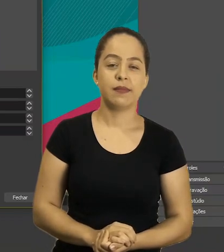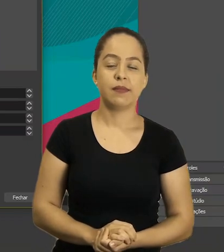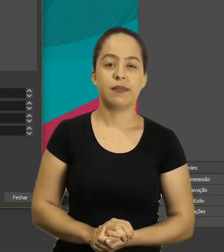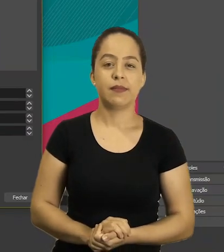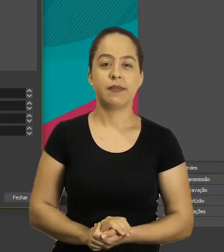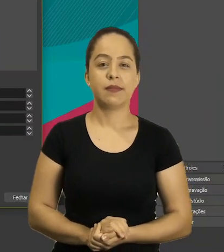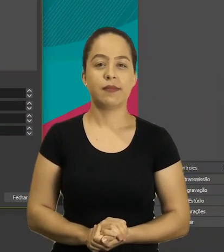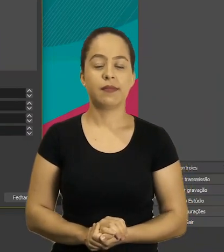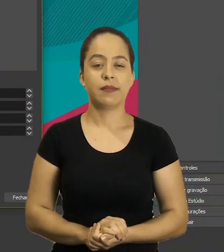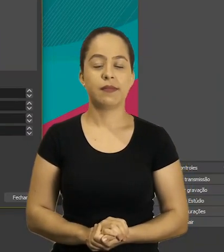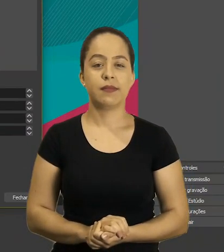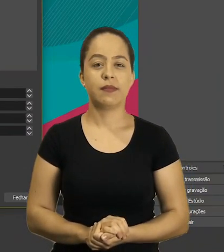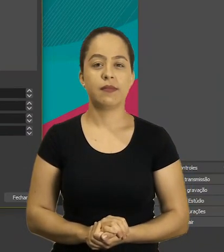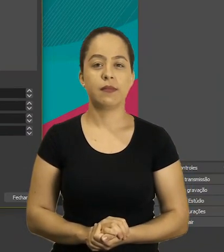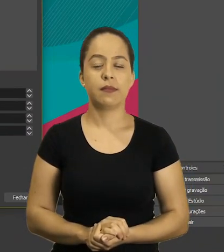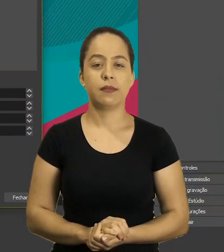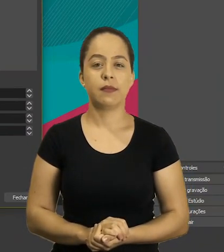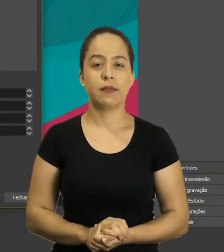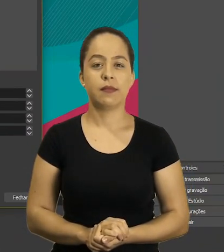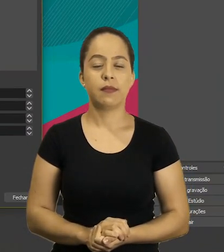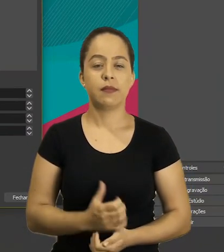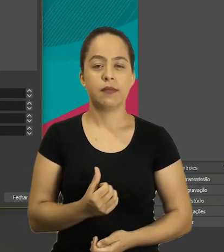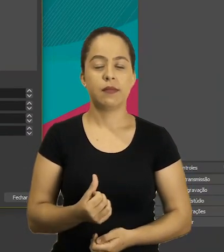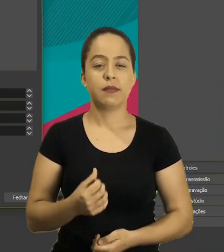52 não 60